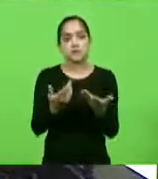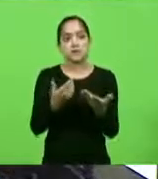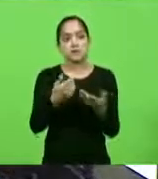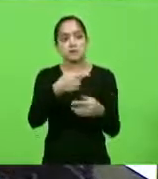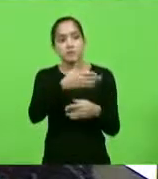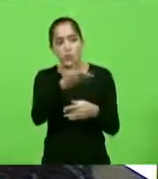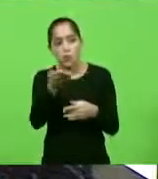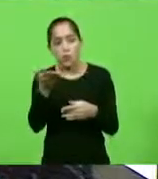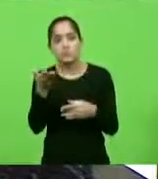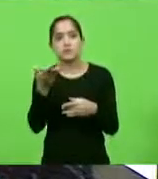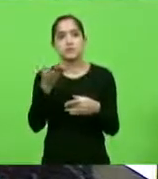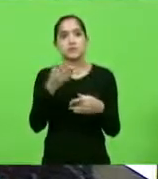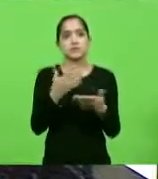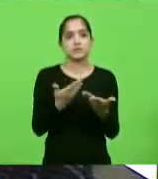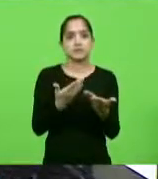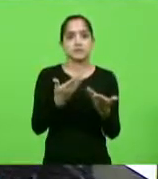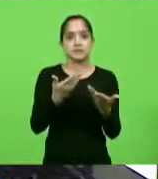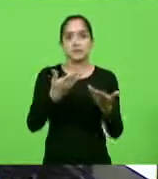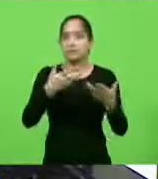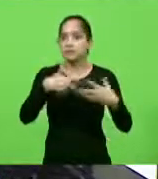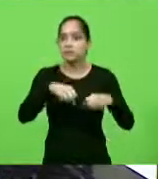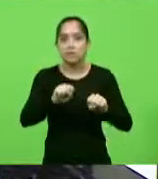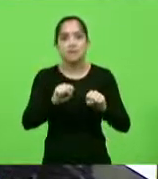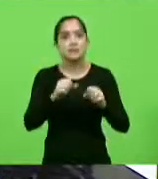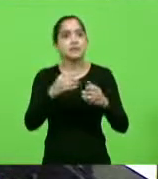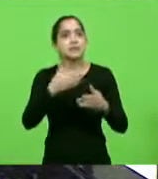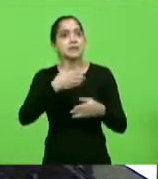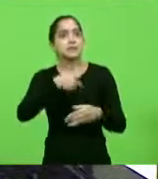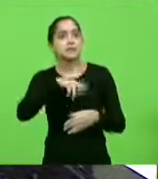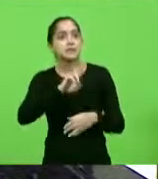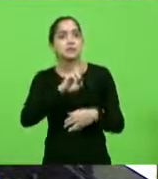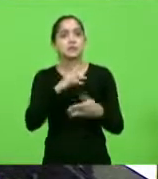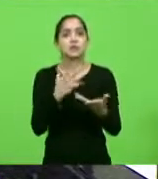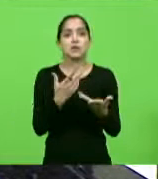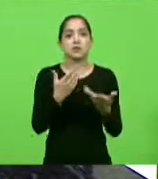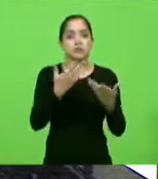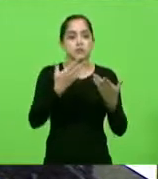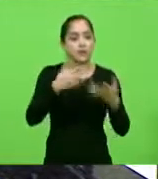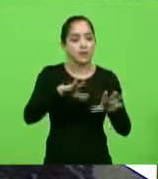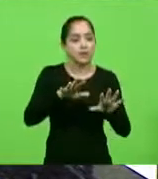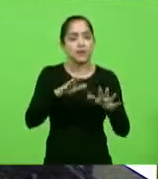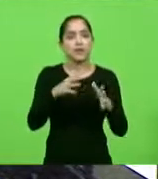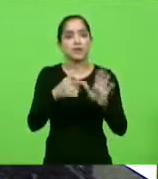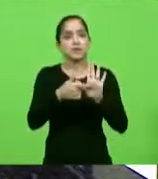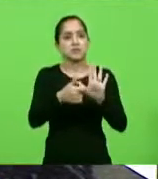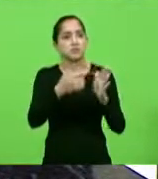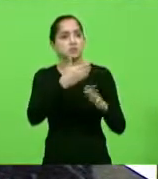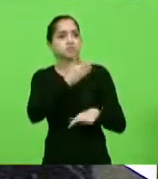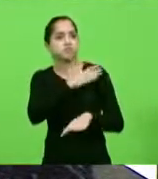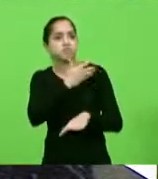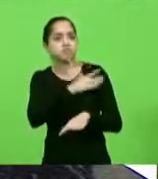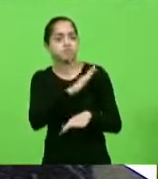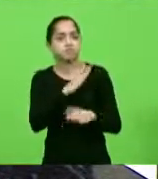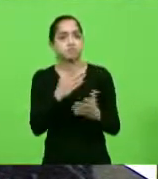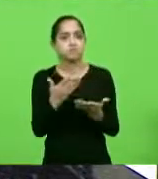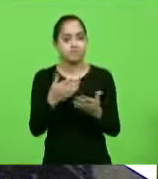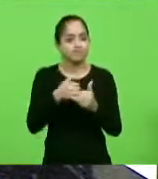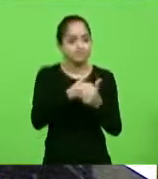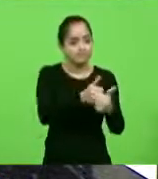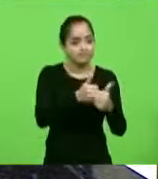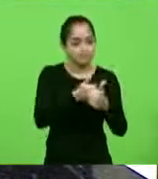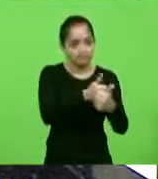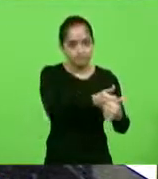pregadores, como eu falei, esses pregadores da antirreligião, que tudo que buscam é expor os seus preconceitos através da